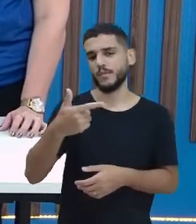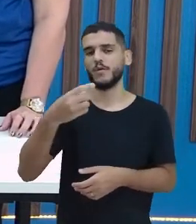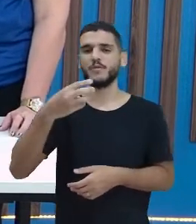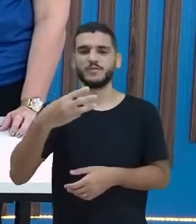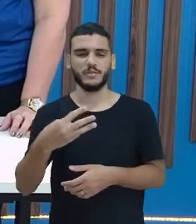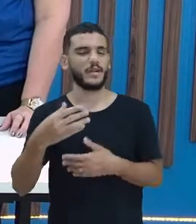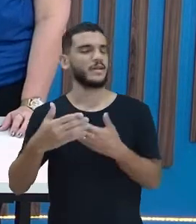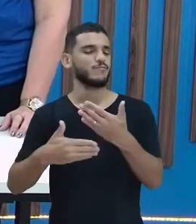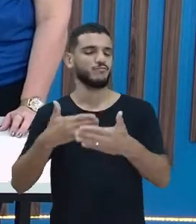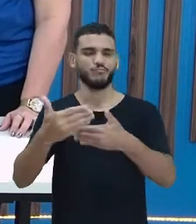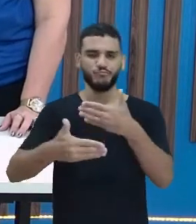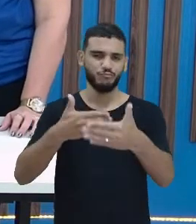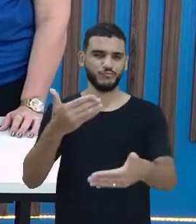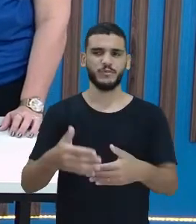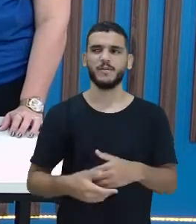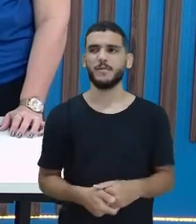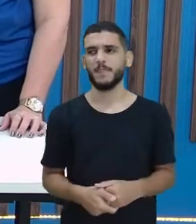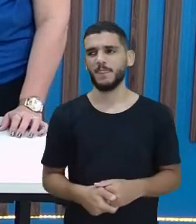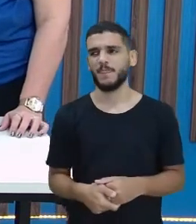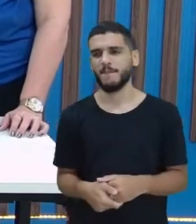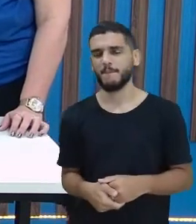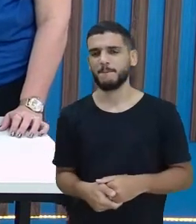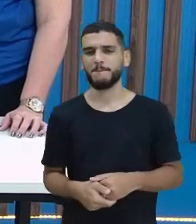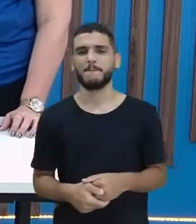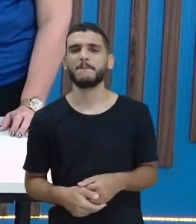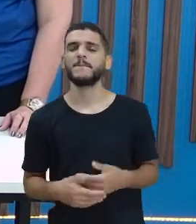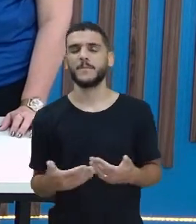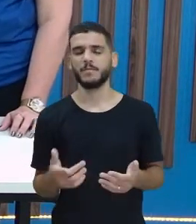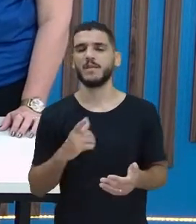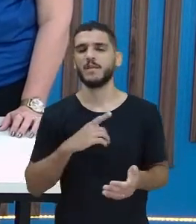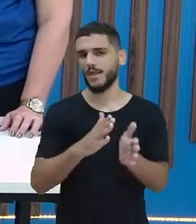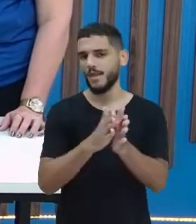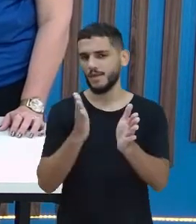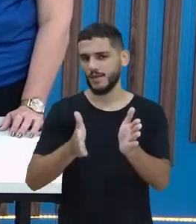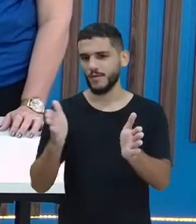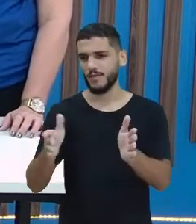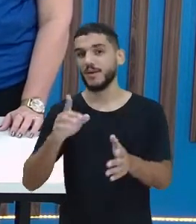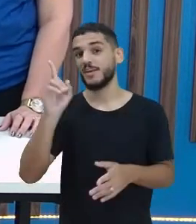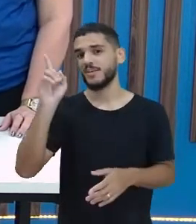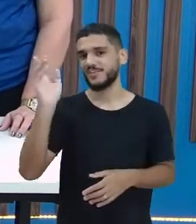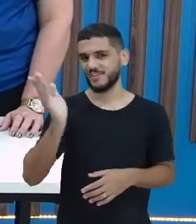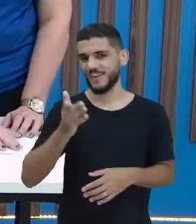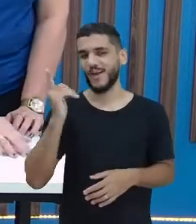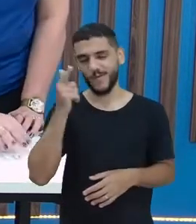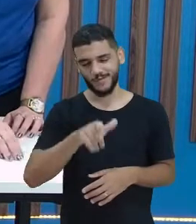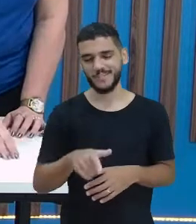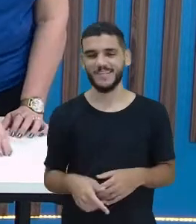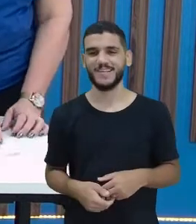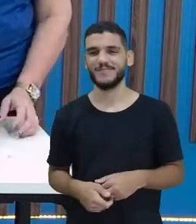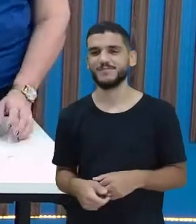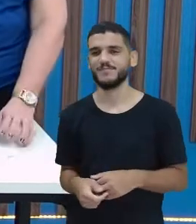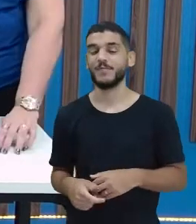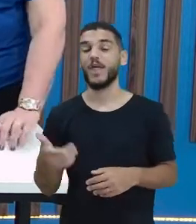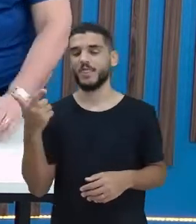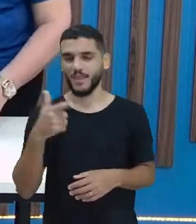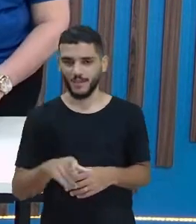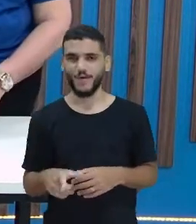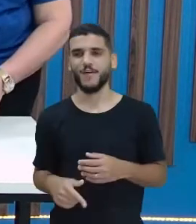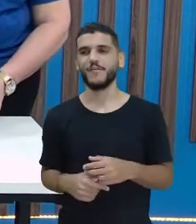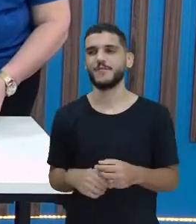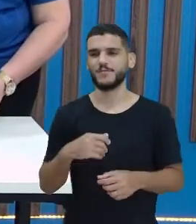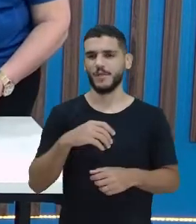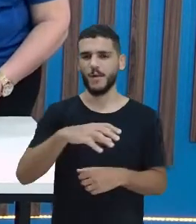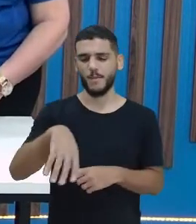Isso mesmo, né professora Iris? Vai, eu vou deixar assim pegar agora. Então aqui, já fiz um pontinho. Foi, eu não fiz nada. Vamos de até dobrar o meu.